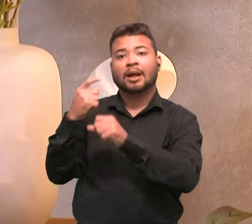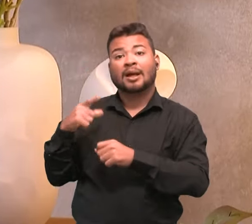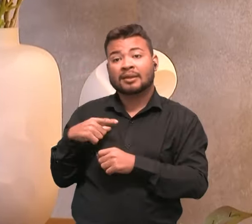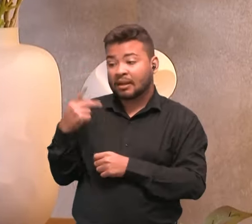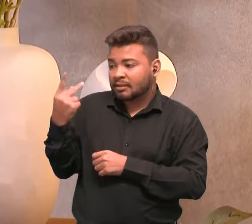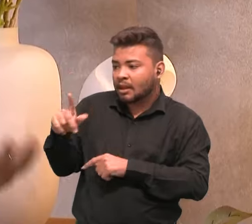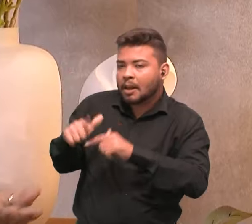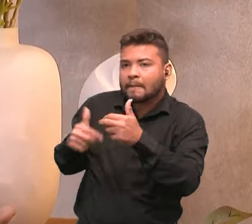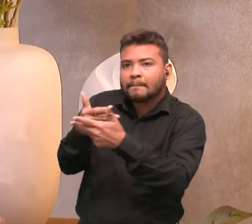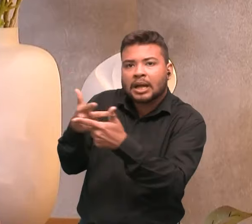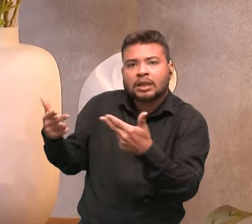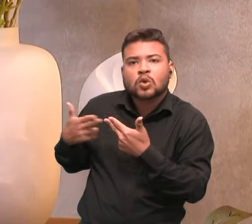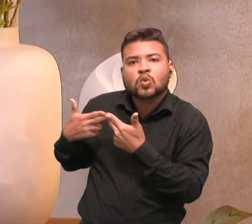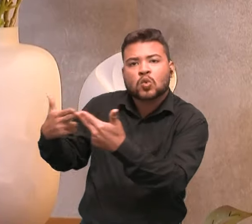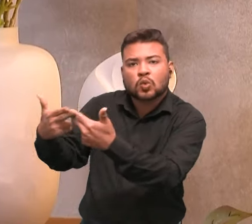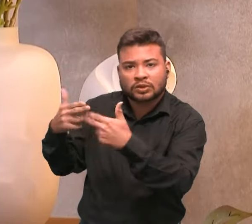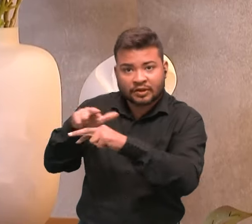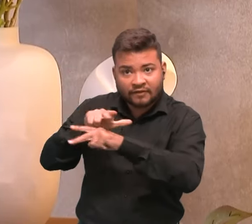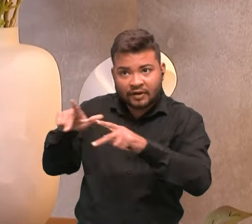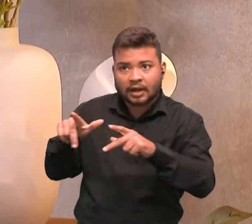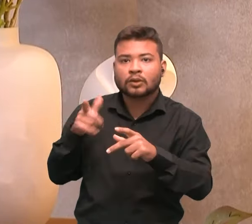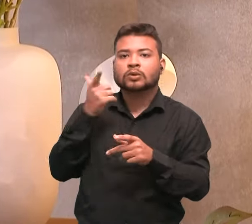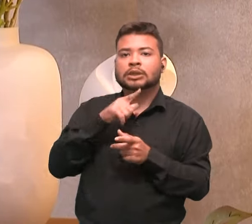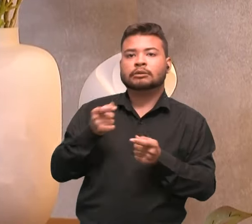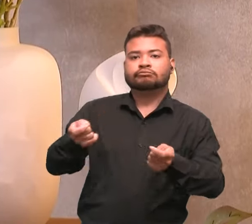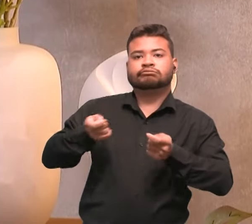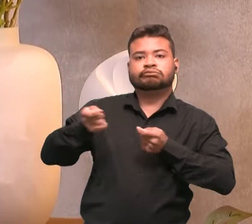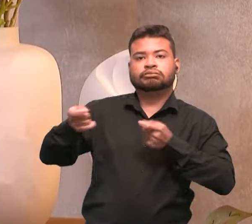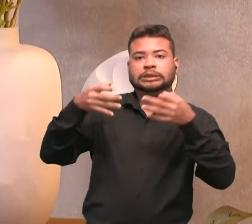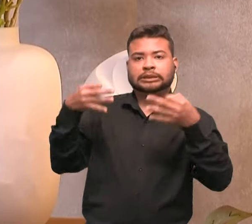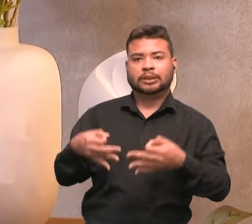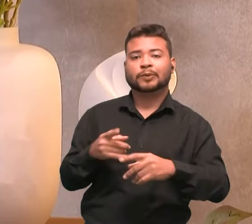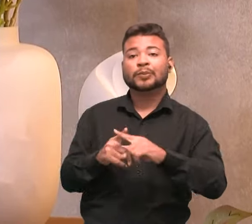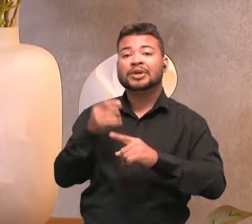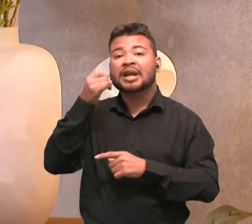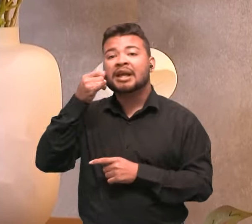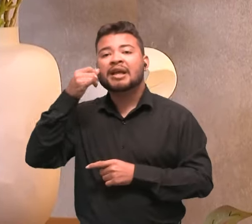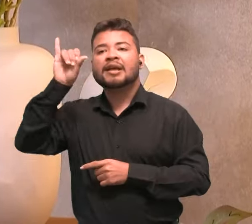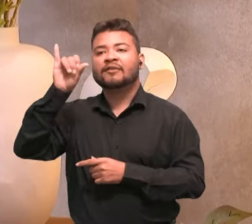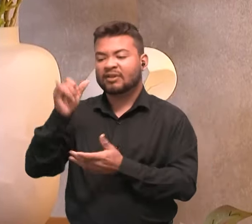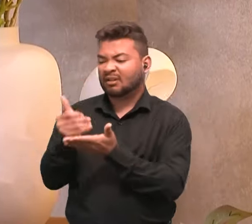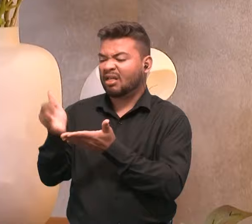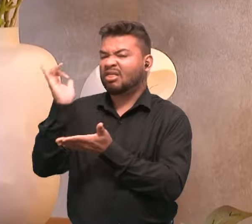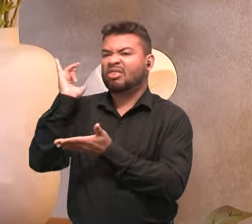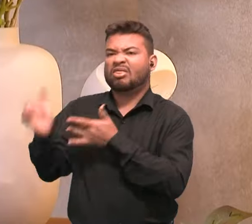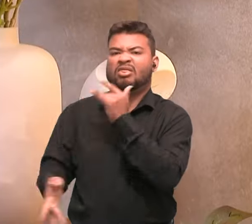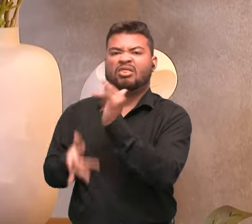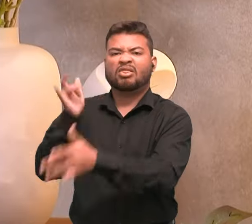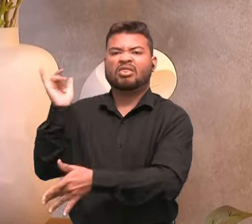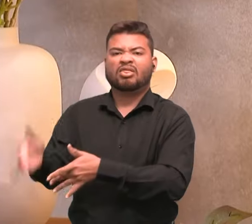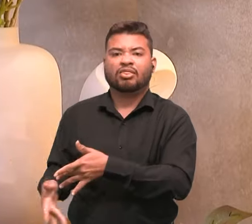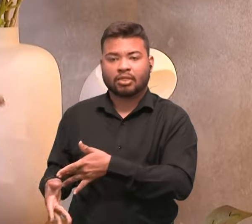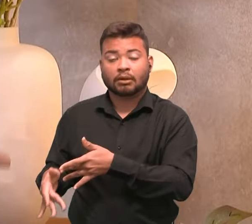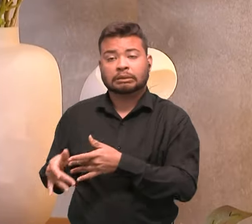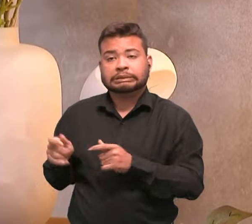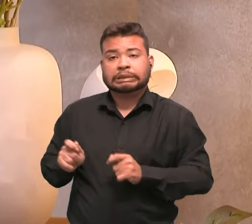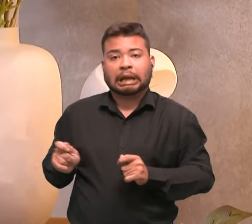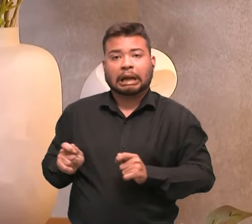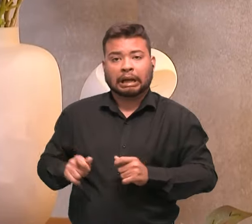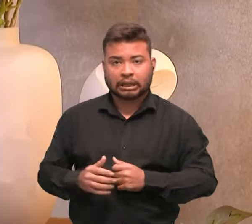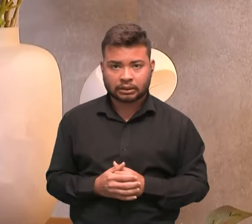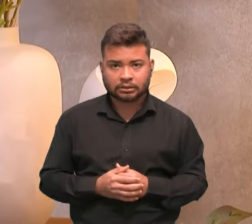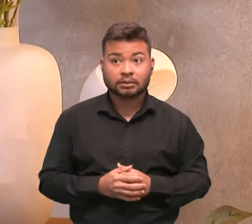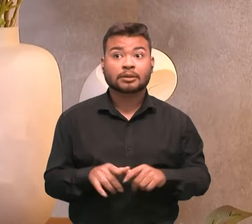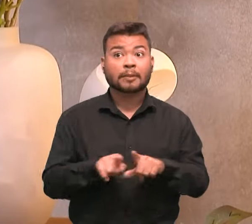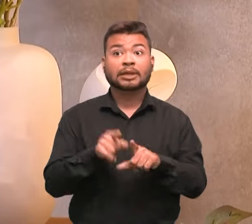utilizados. E isso evita o desperdício. Desperdício de material, da própria construção de resíduos, mas também de